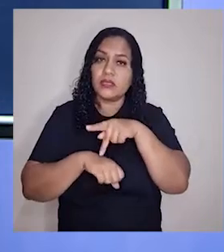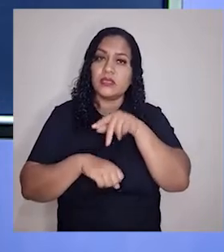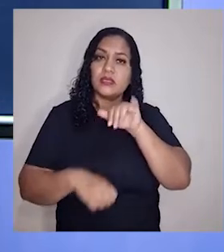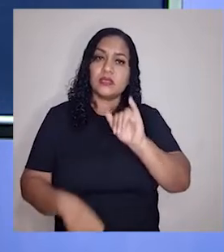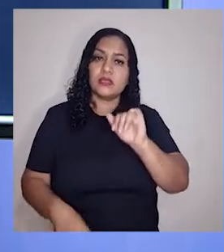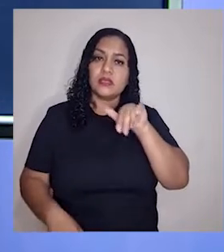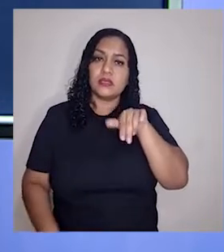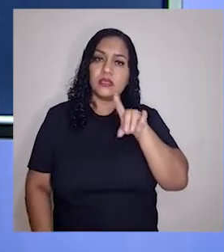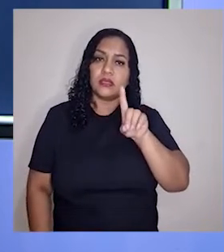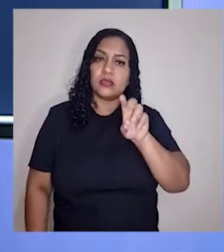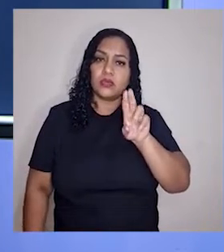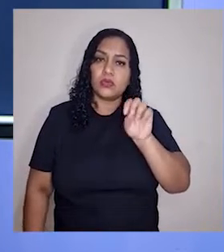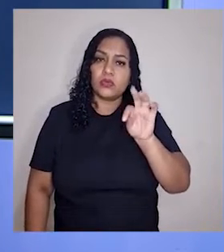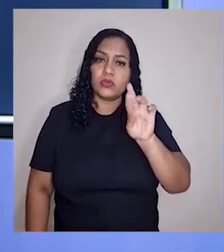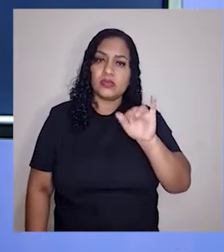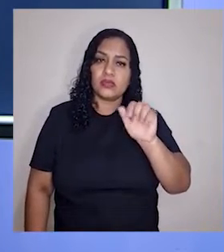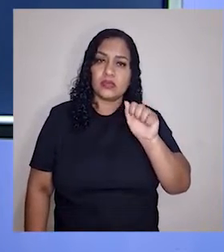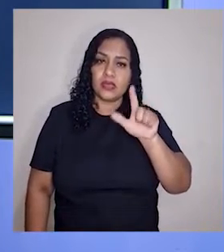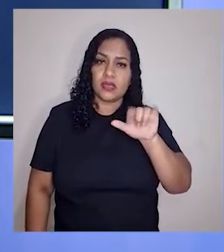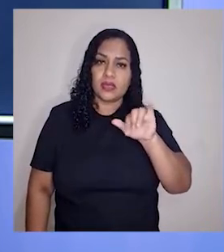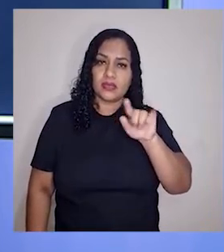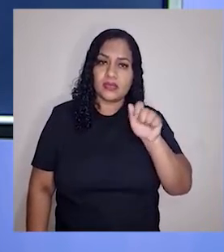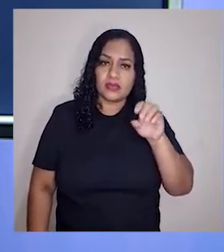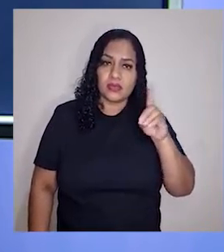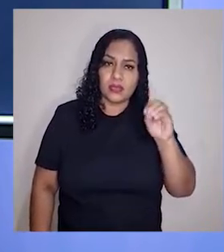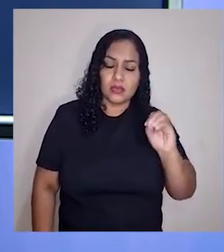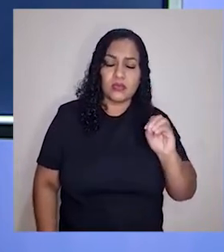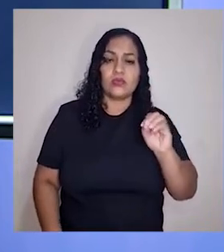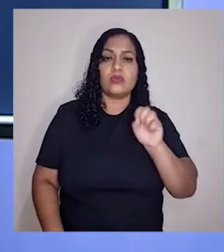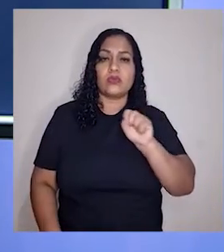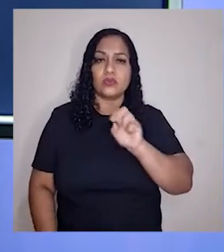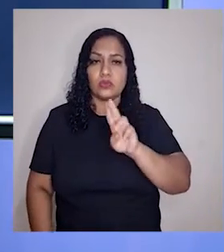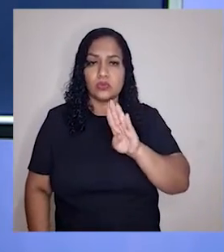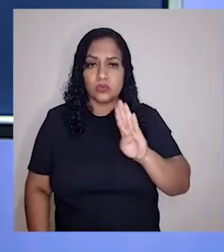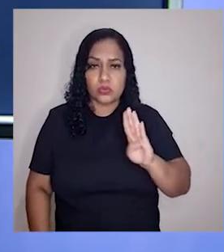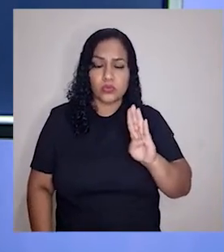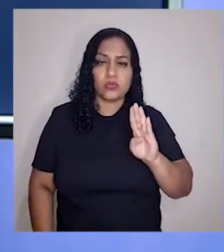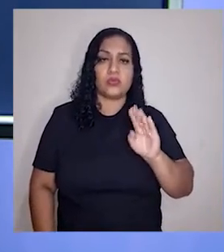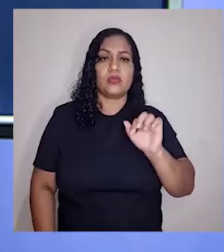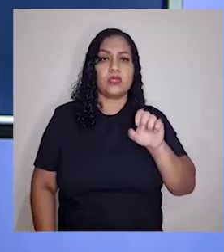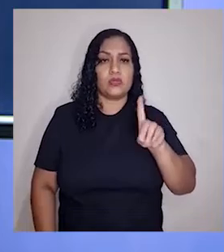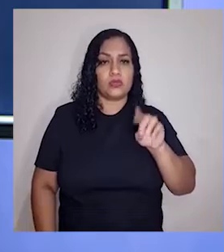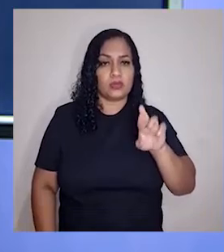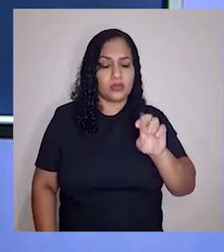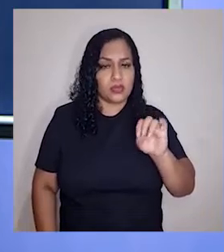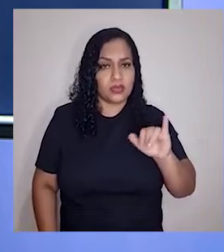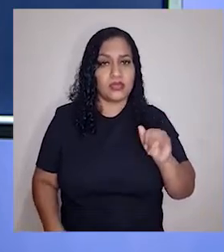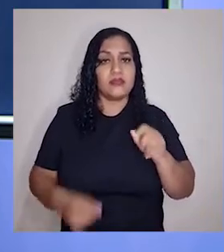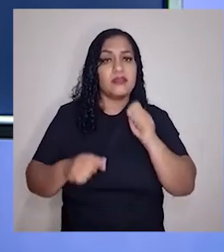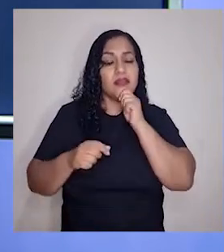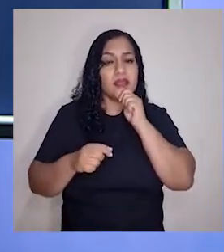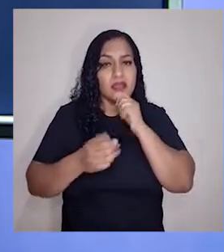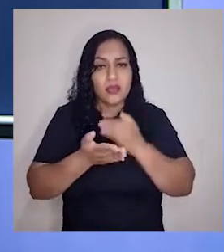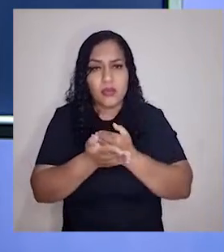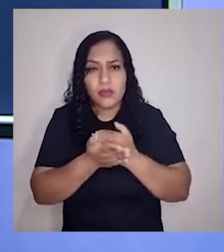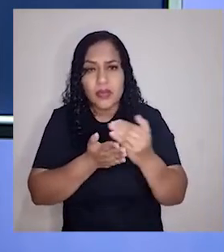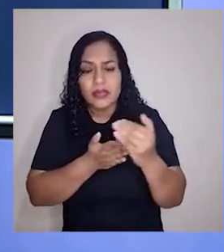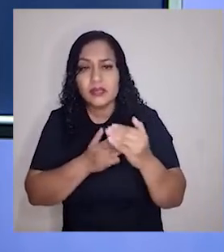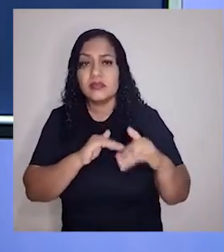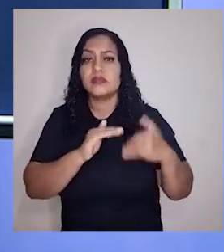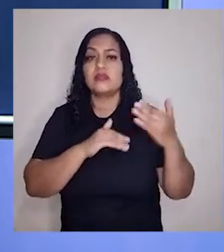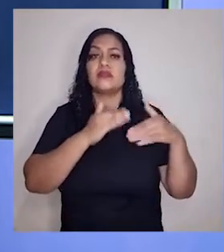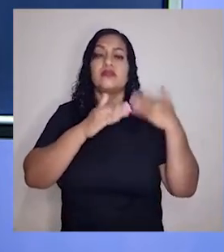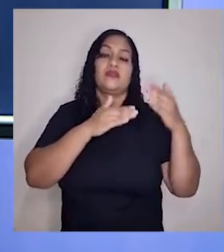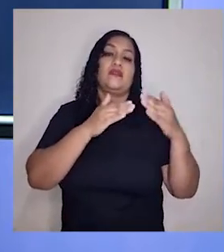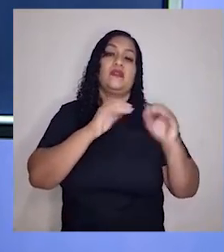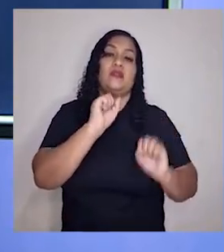são países industrializados, países subdesenvolvidos, países em fase de industrialização. Então, o Brasil